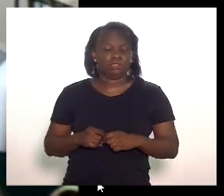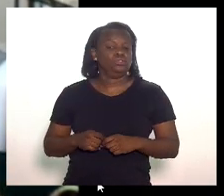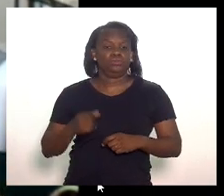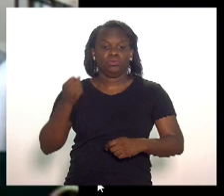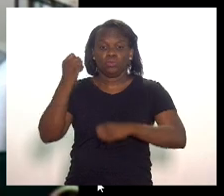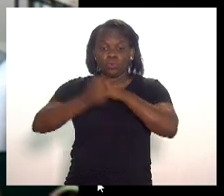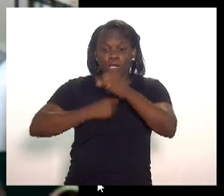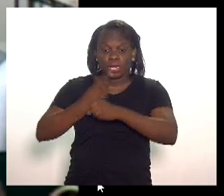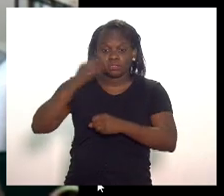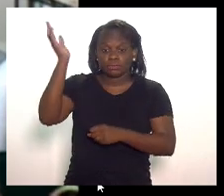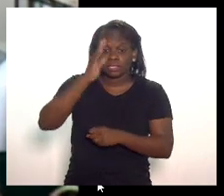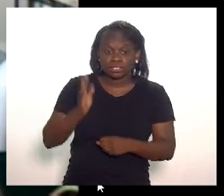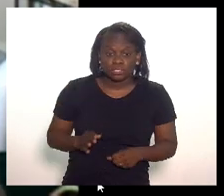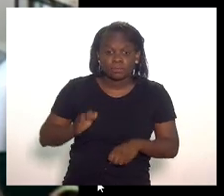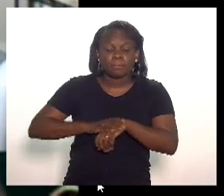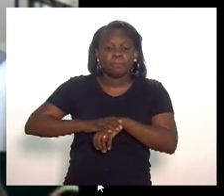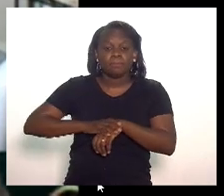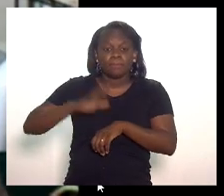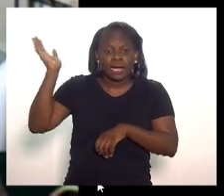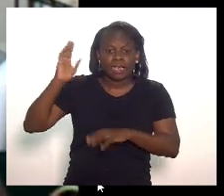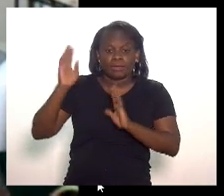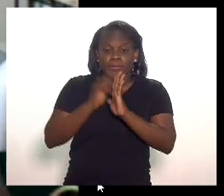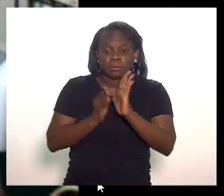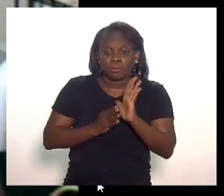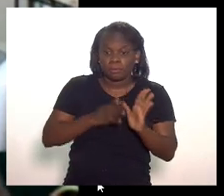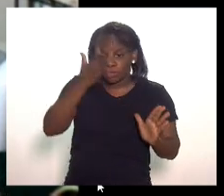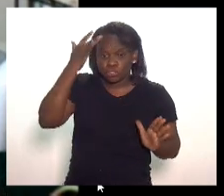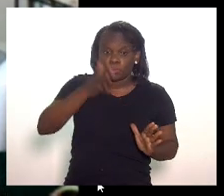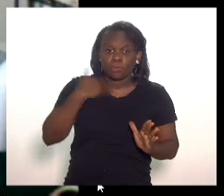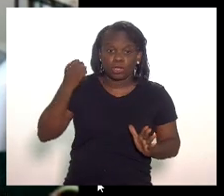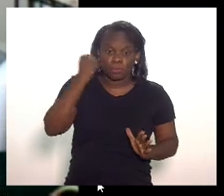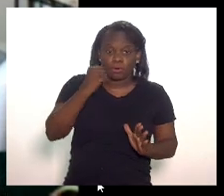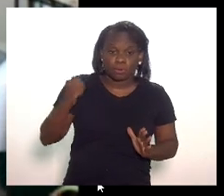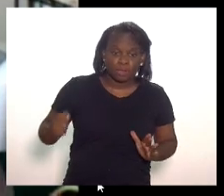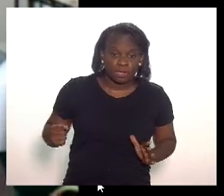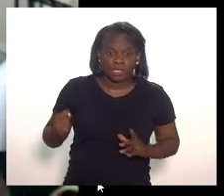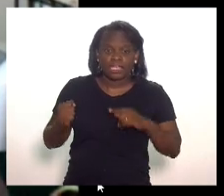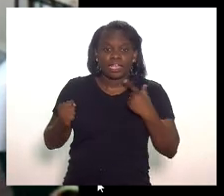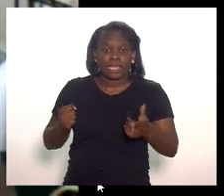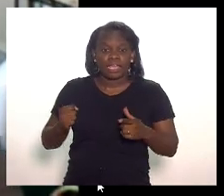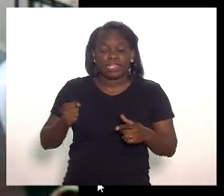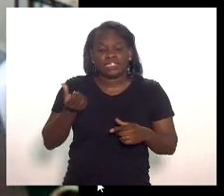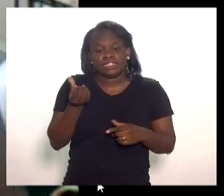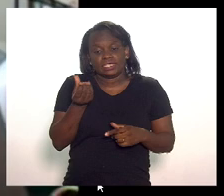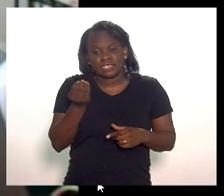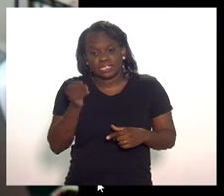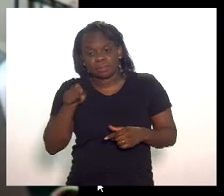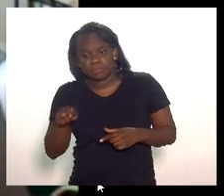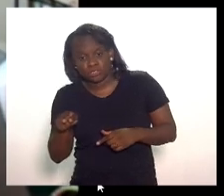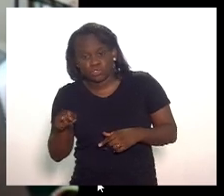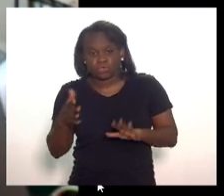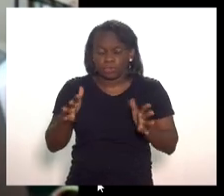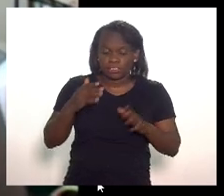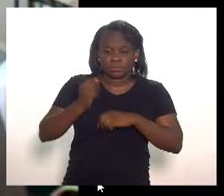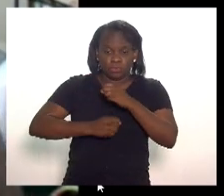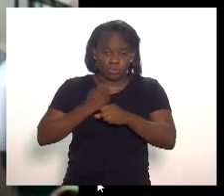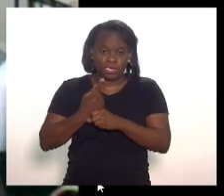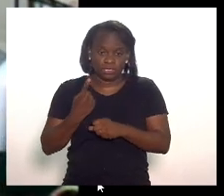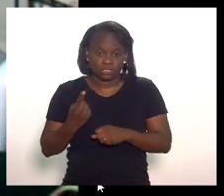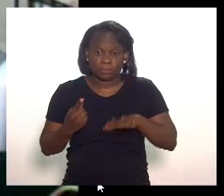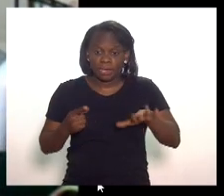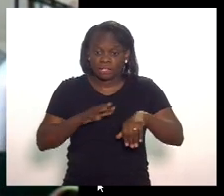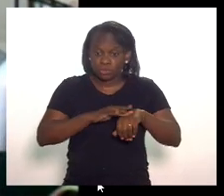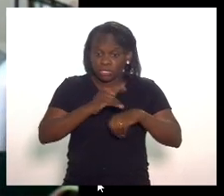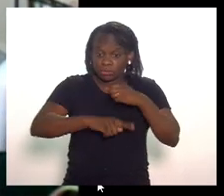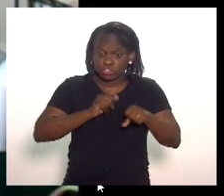ano no Brasil em a gente teve maiores registros de homicídios esses homicídios ficaram pouco acima de 60 mil homicídios em um ano essa